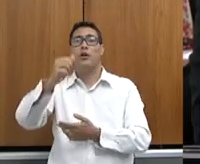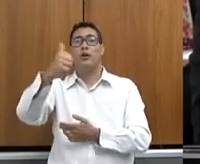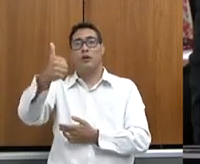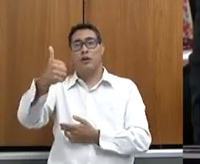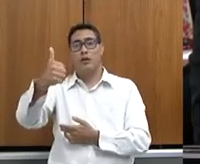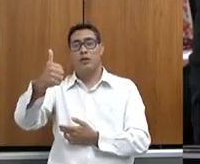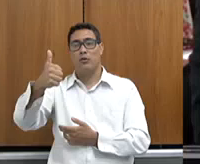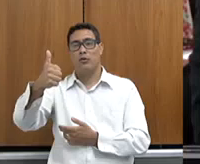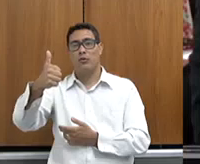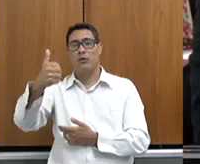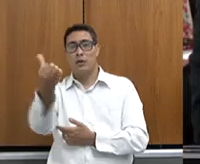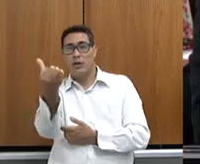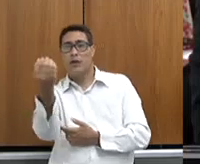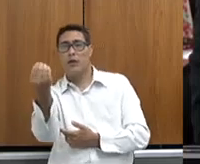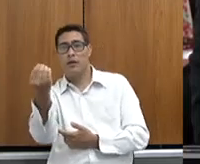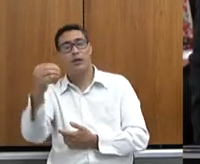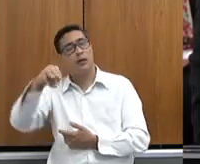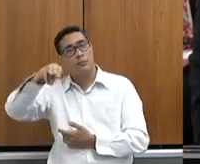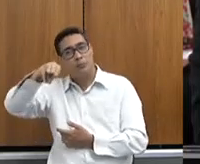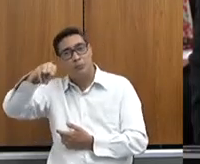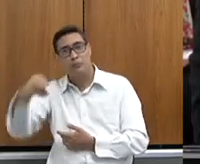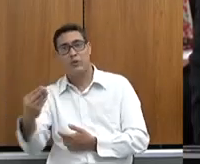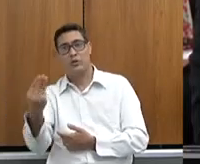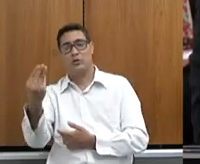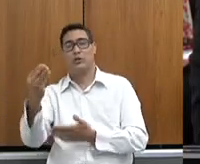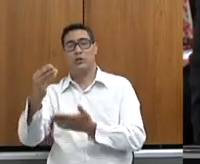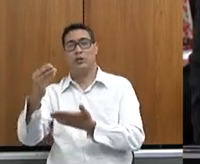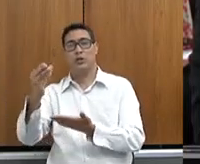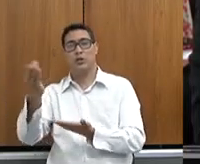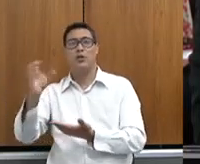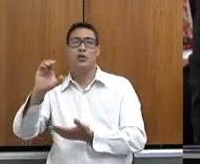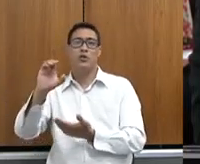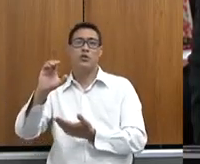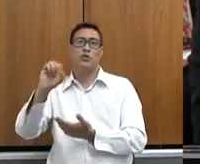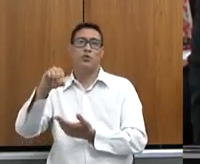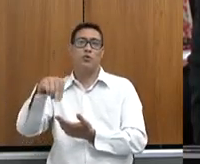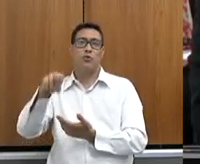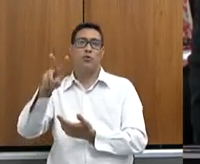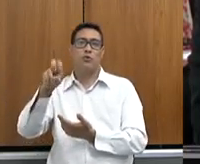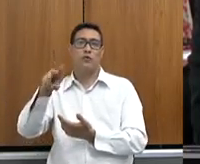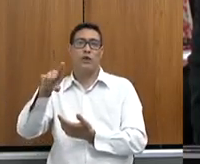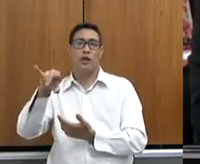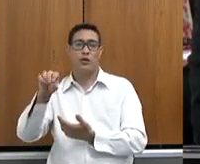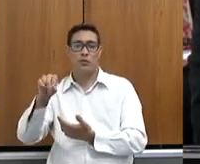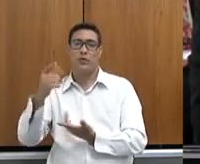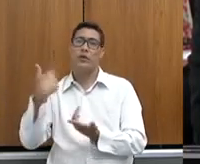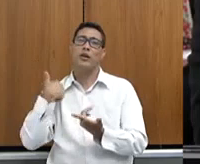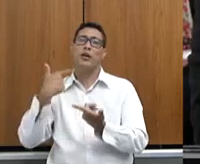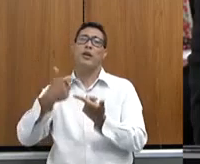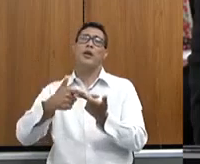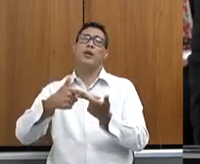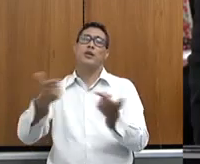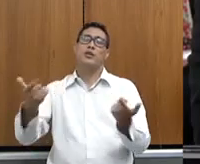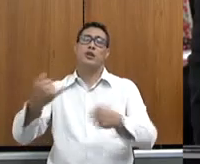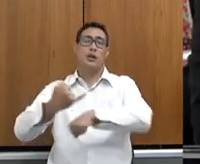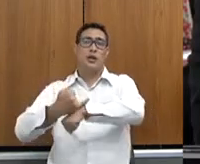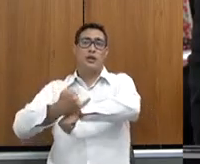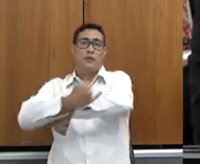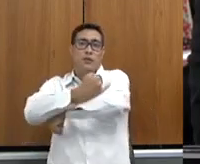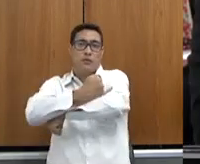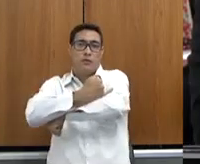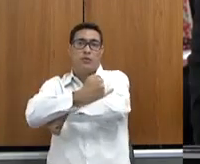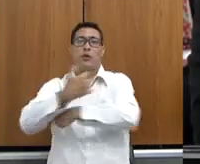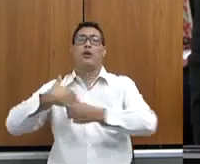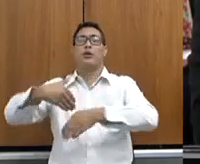milhões em convênio de saída. É um recurso que nós temos investido em infraestrutura das estradas rurais